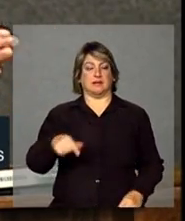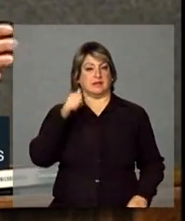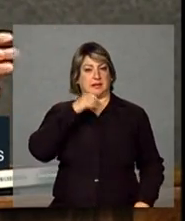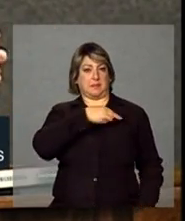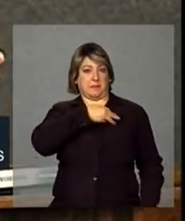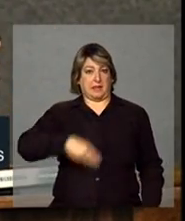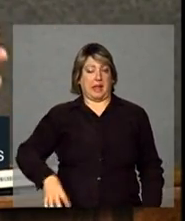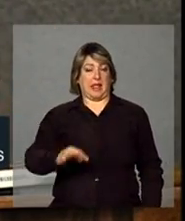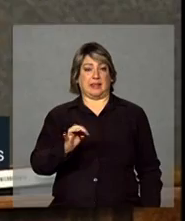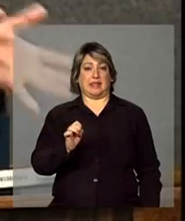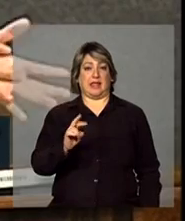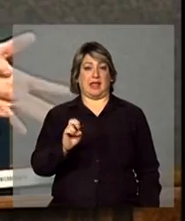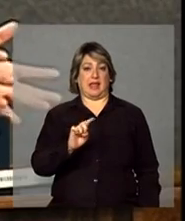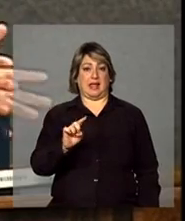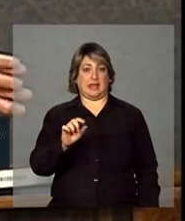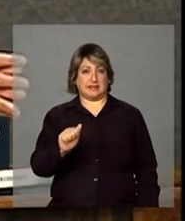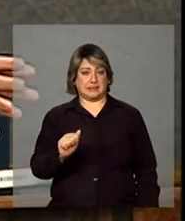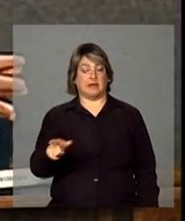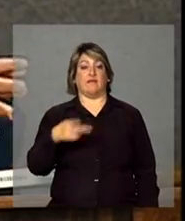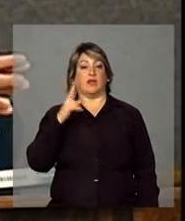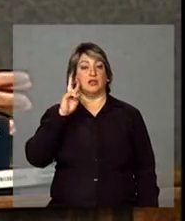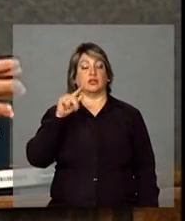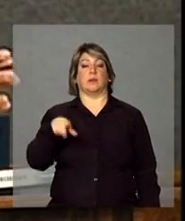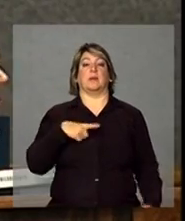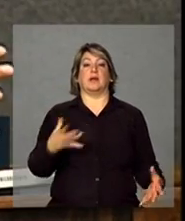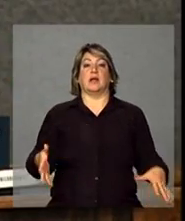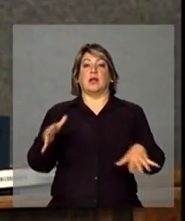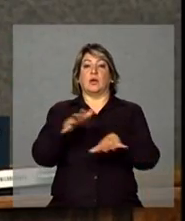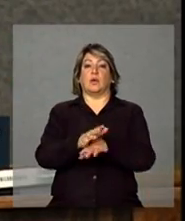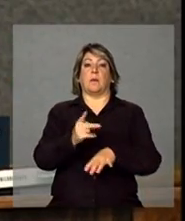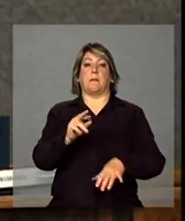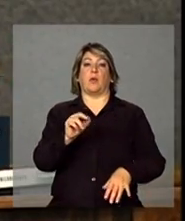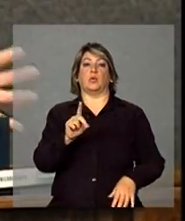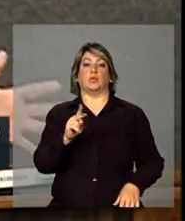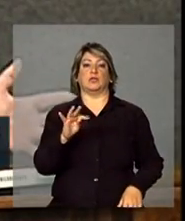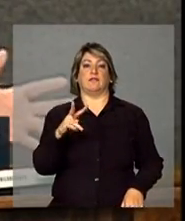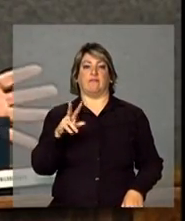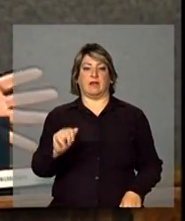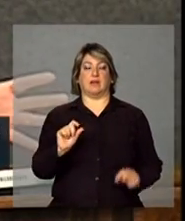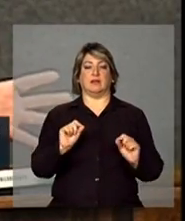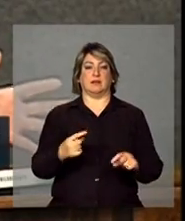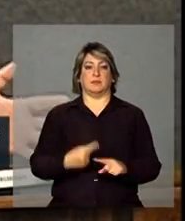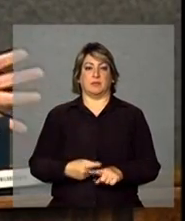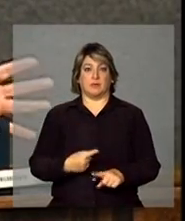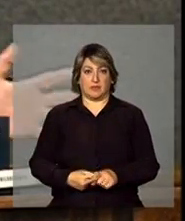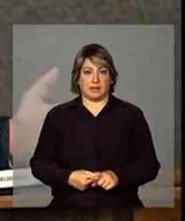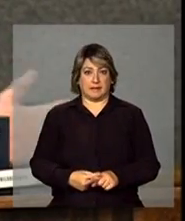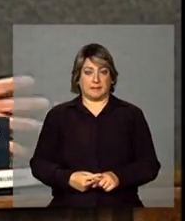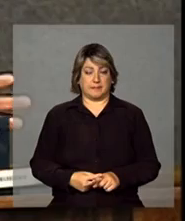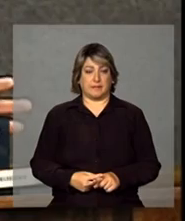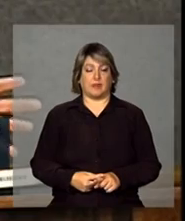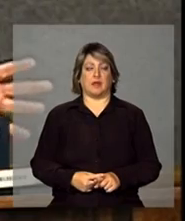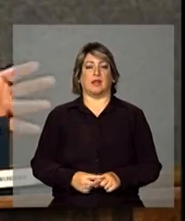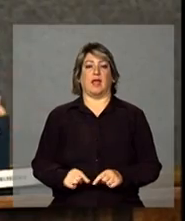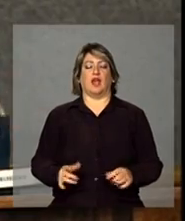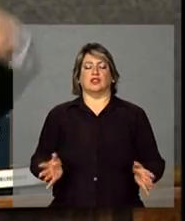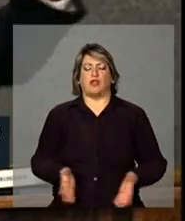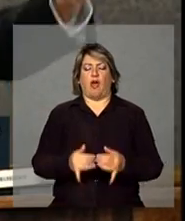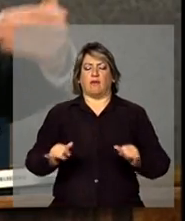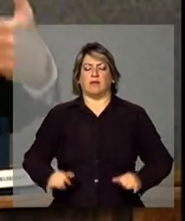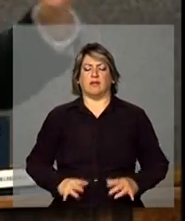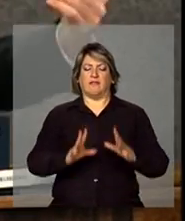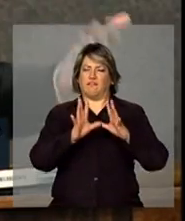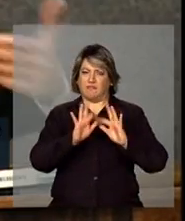ministra Tereza Campelo, é a inclusão produtiva? Que o fim da miséria é apenas o começo,